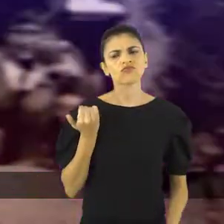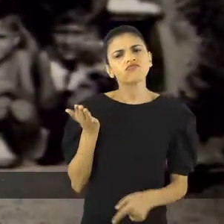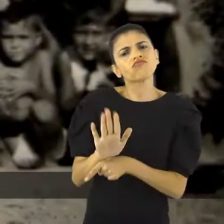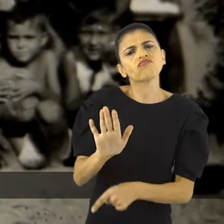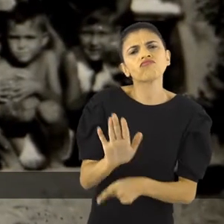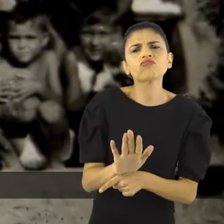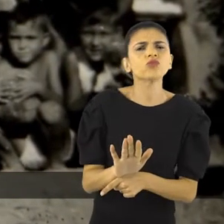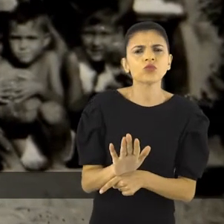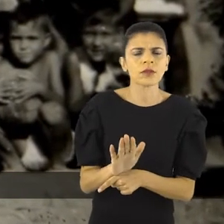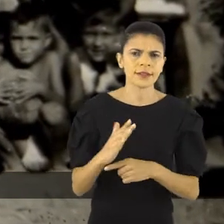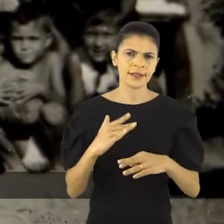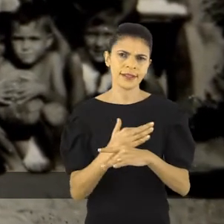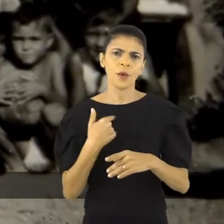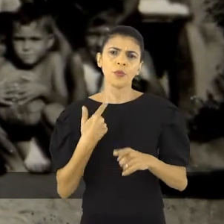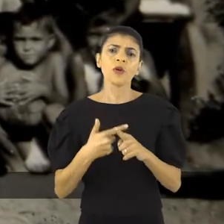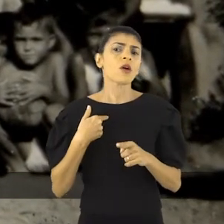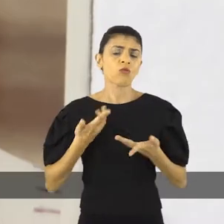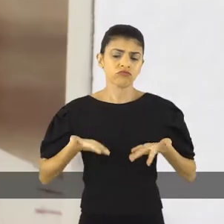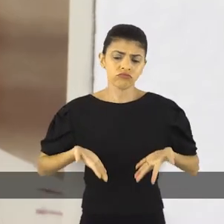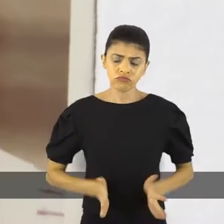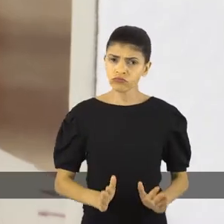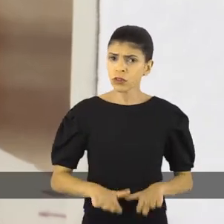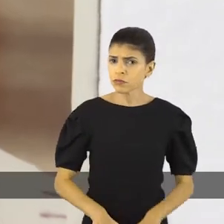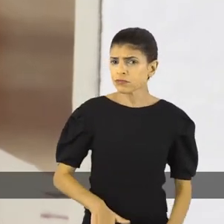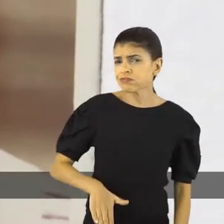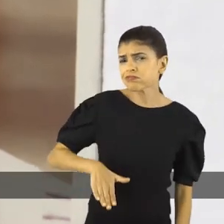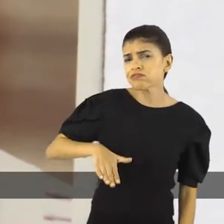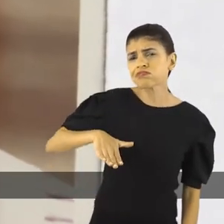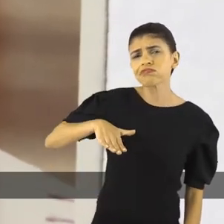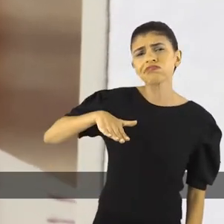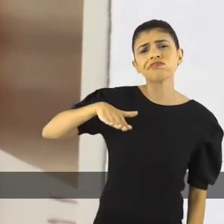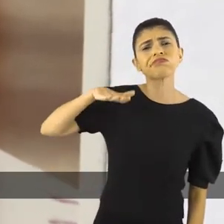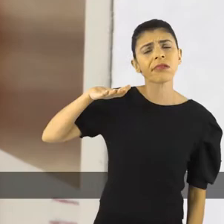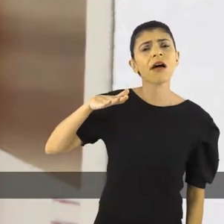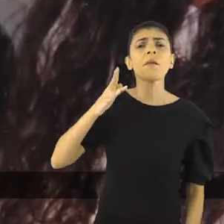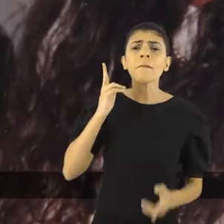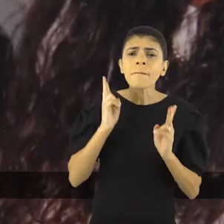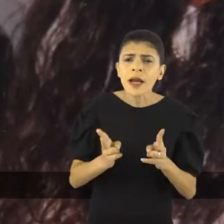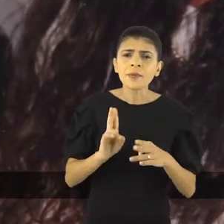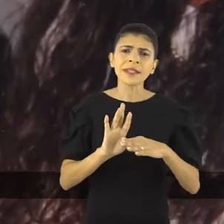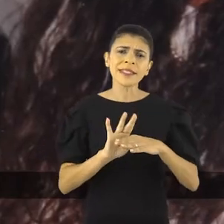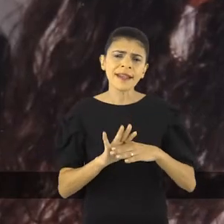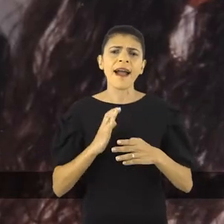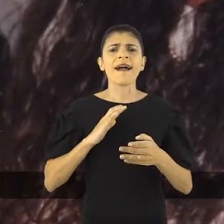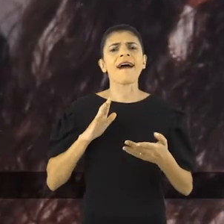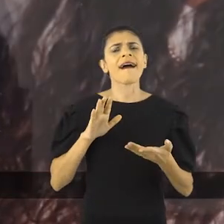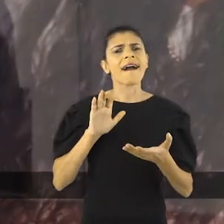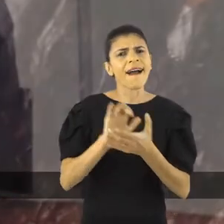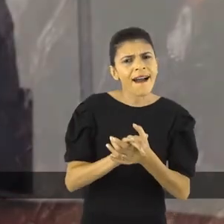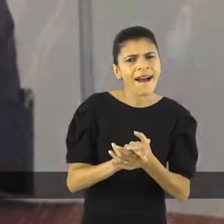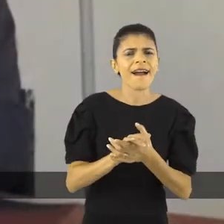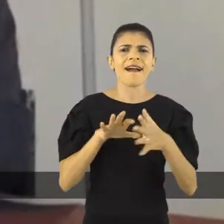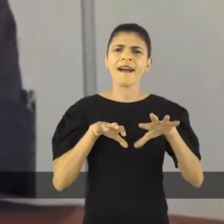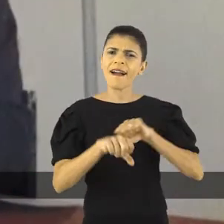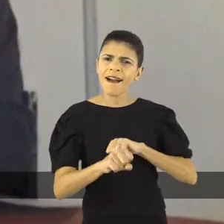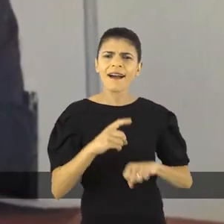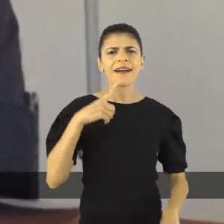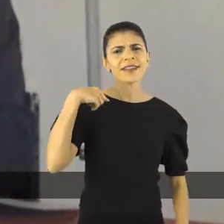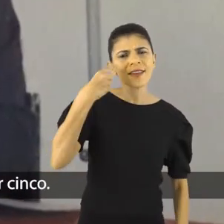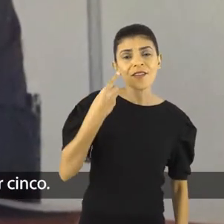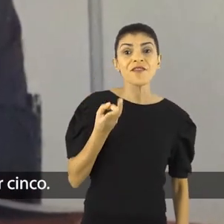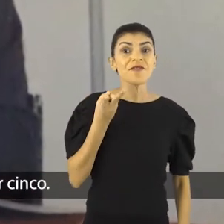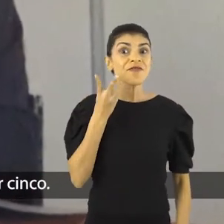Tudo que eu tenho, devo a essa cidade. Eu nasci nessa cidade, cresci nessa cidade, casei nessa cidade, me formei